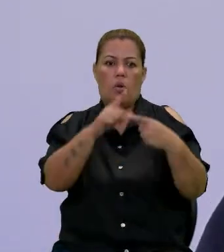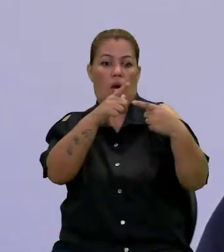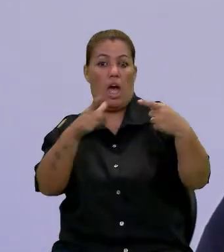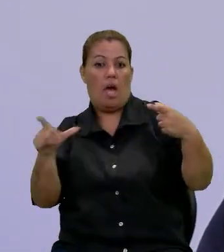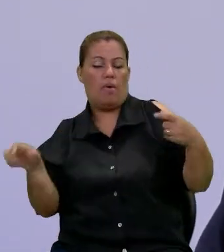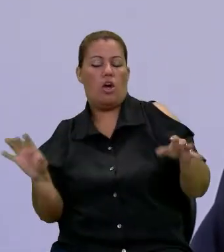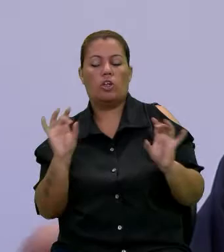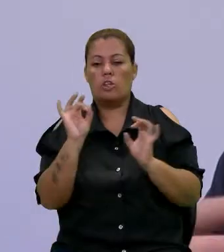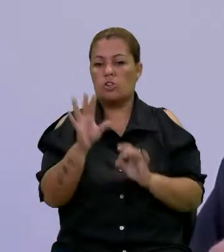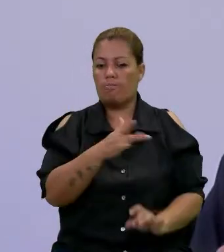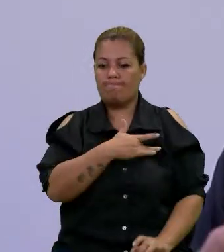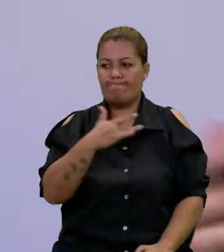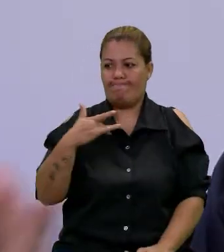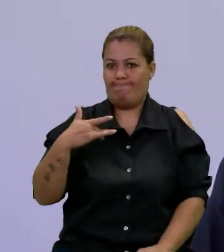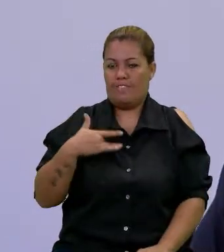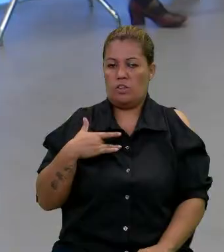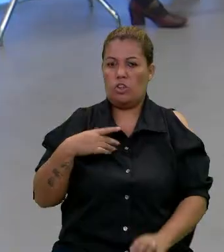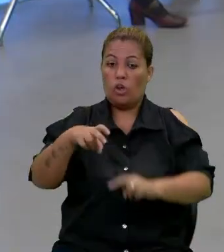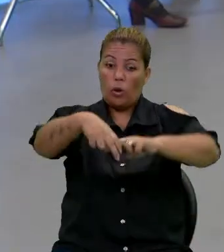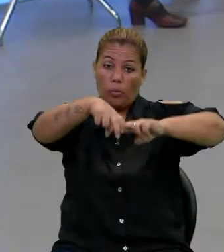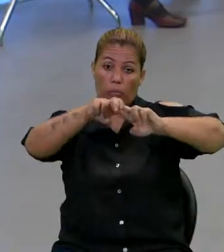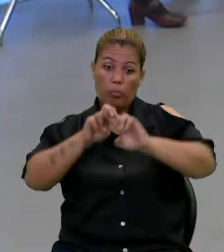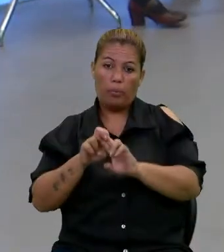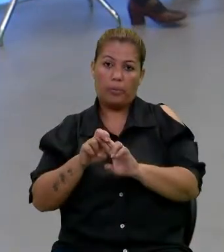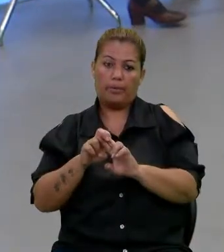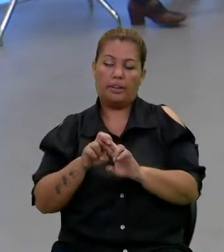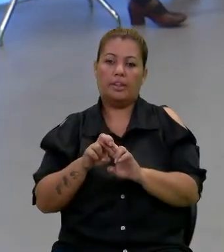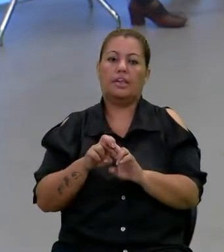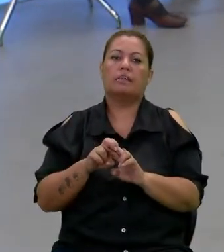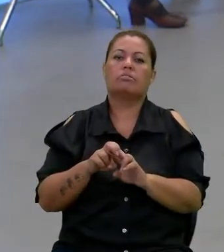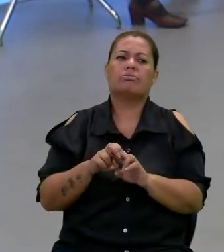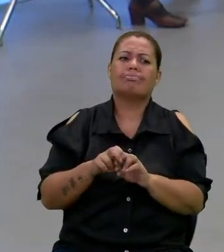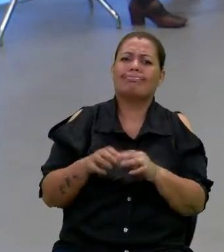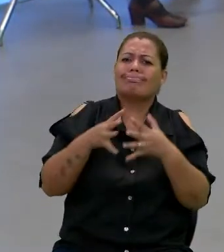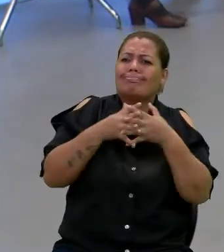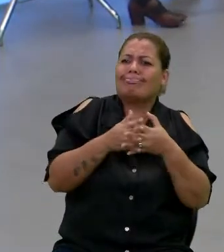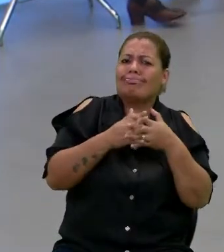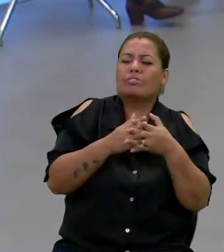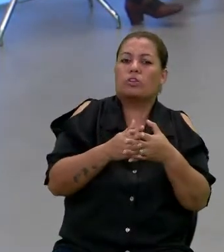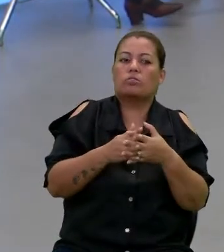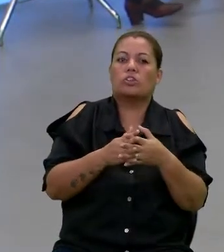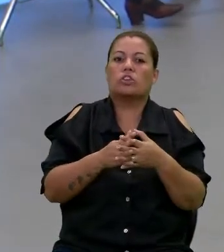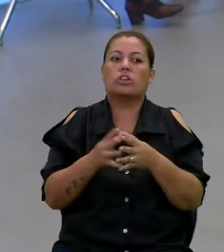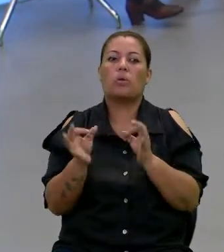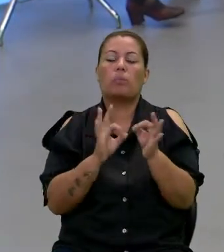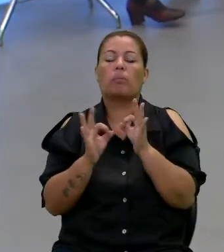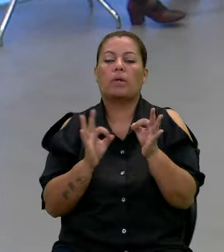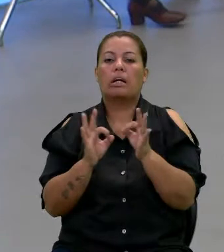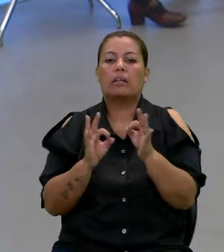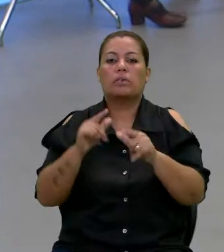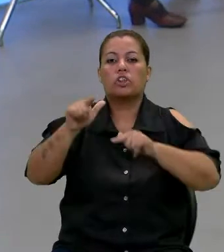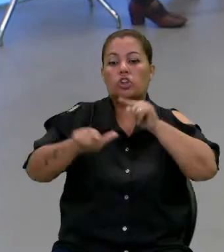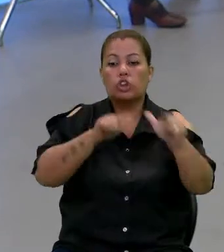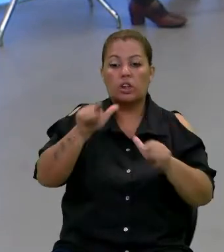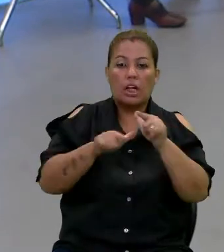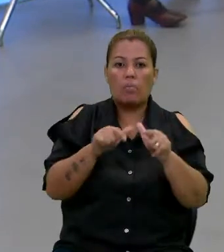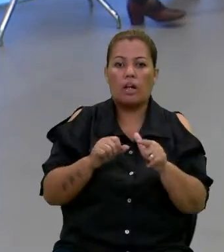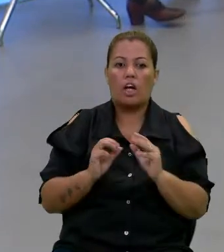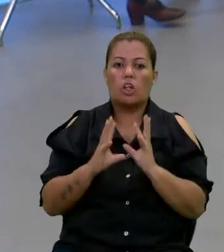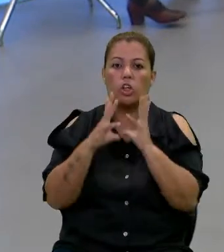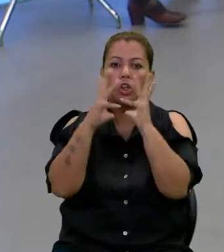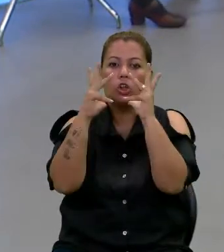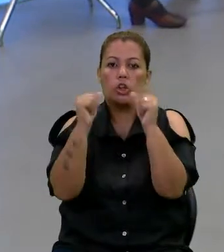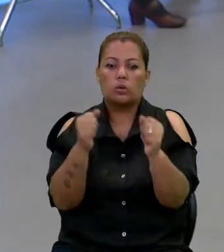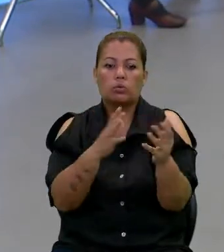questão de saúde. Por isso, ele é tão complexo. O plano, ele pretende trabalhar todos esses